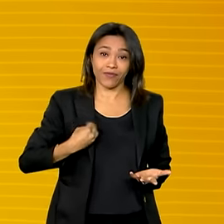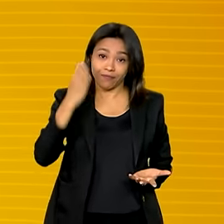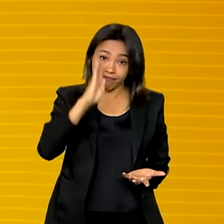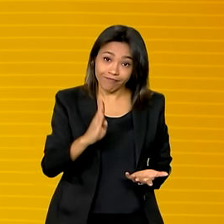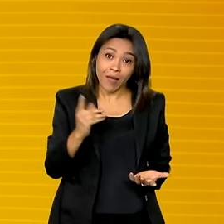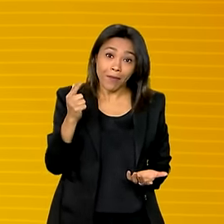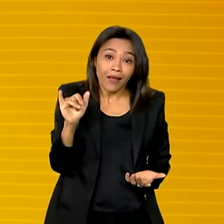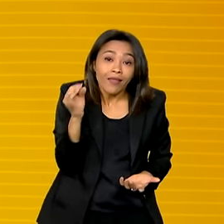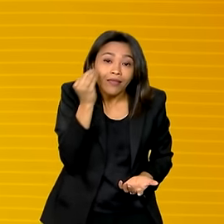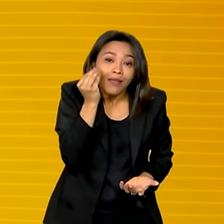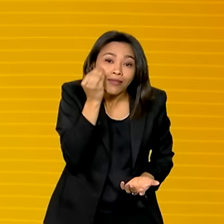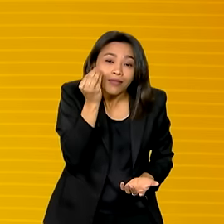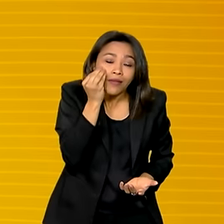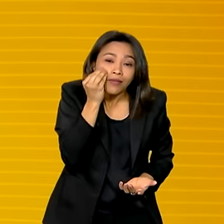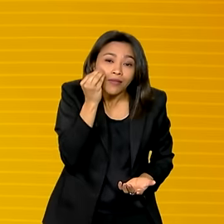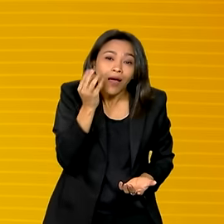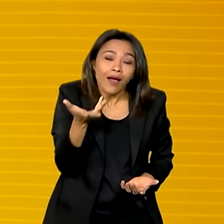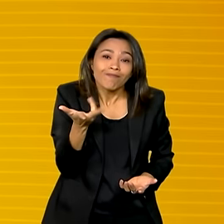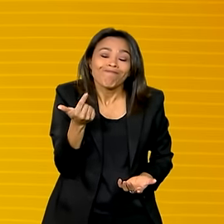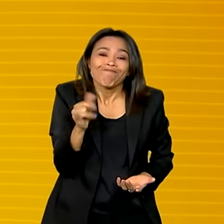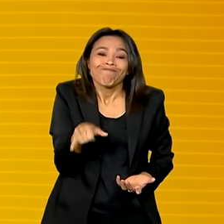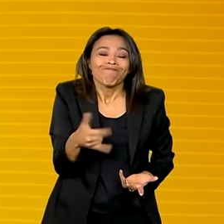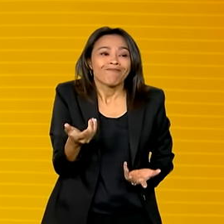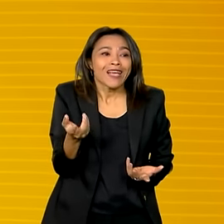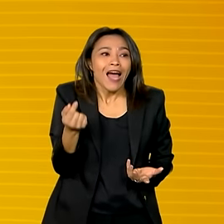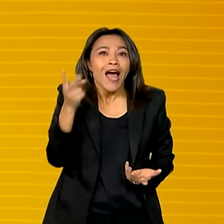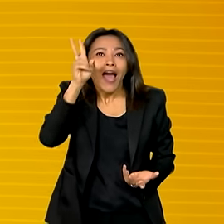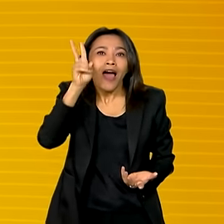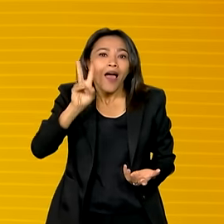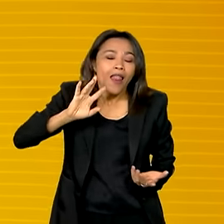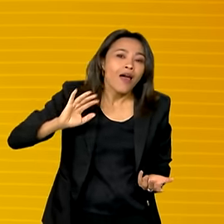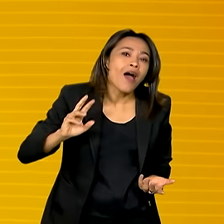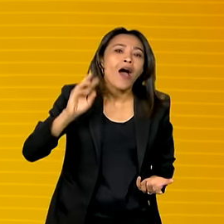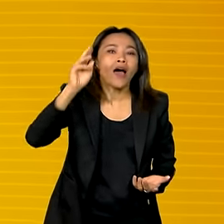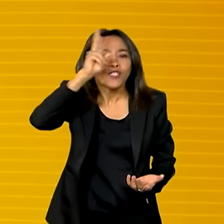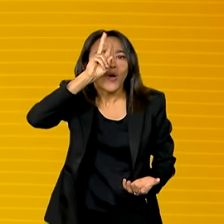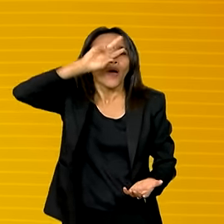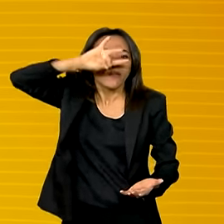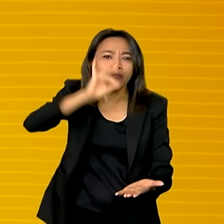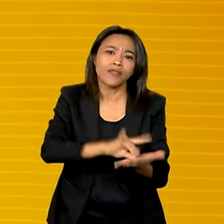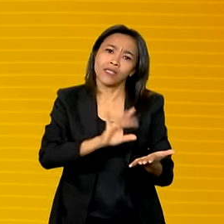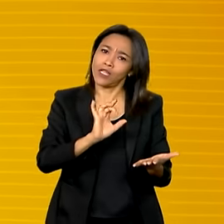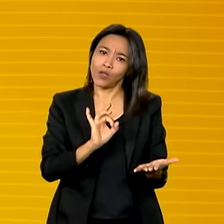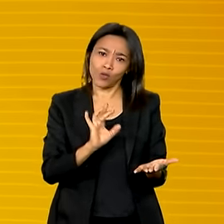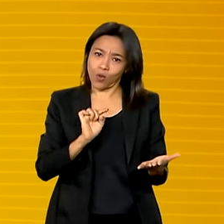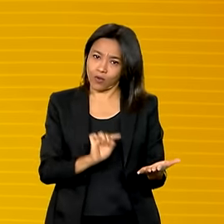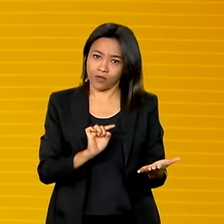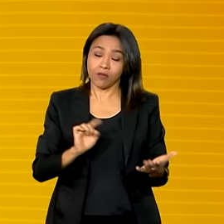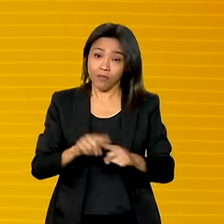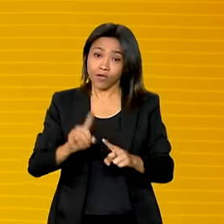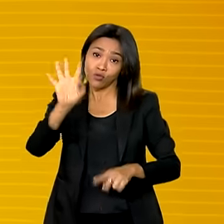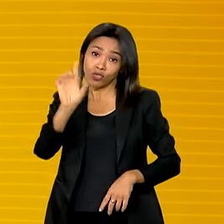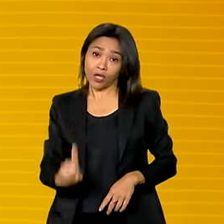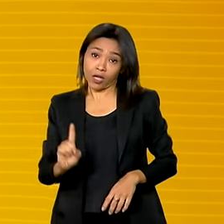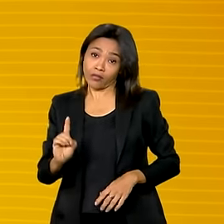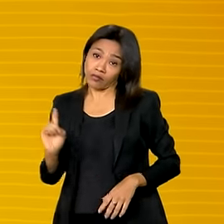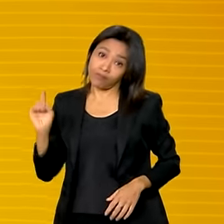recuperar definitivamente, não apenas a história verdadeira, mas recuperar os direitos plenos das pessoas.